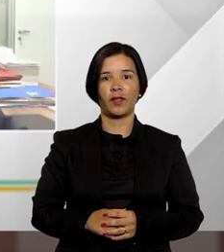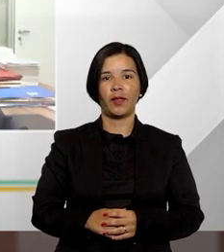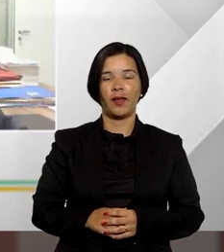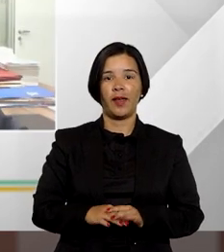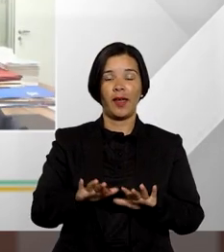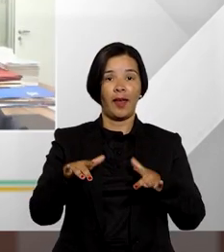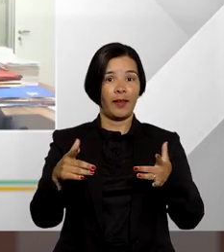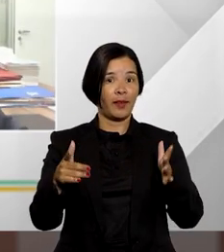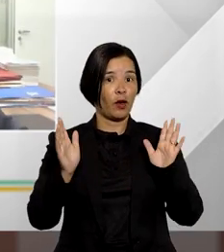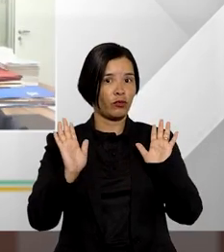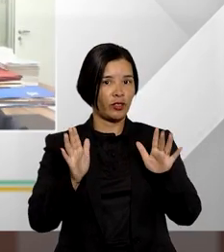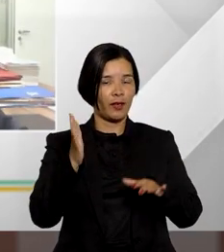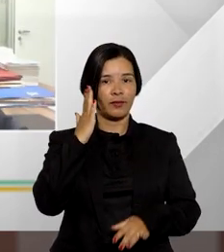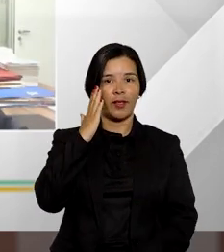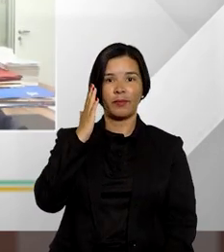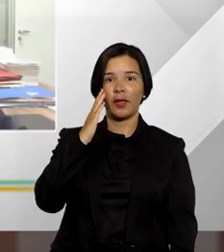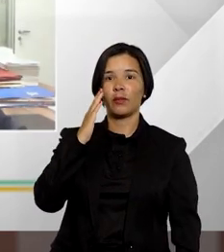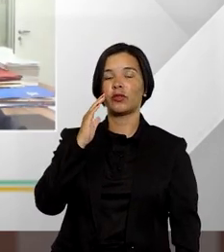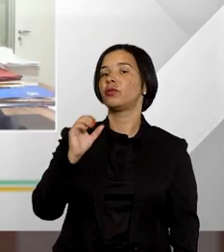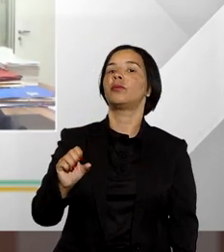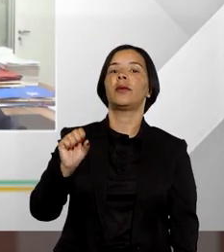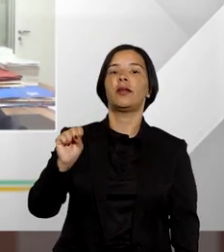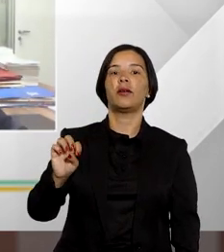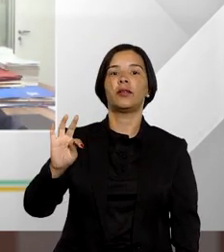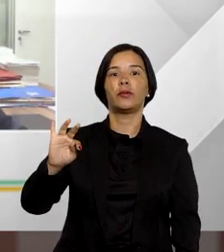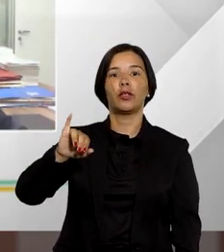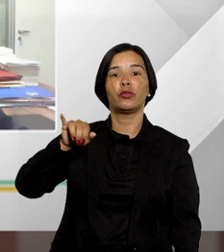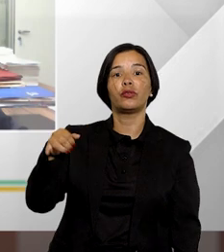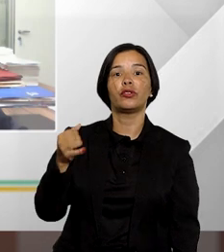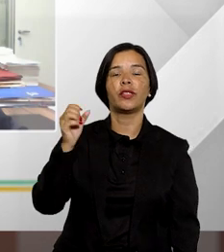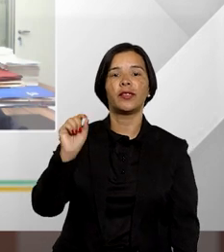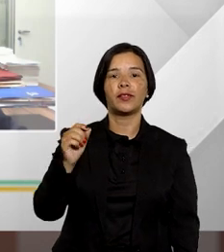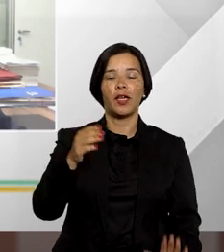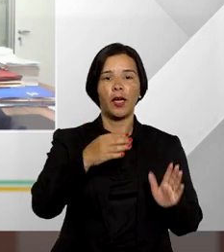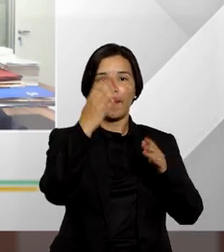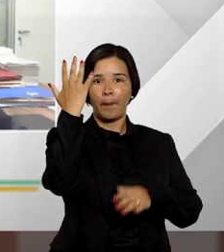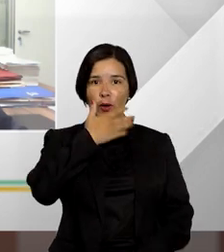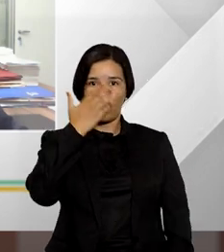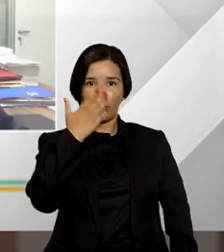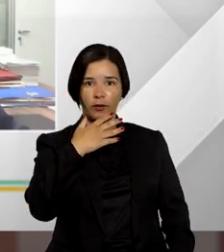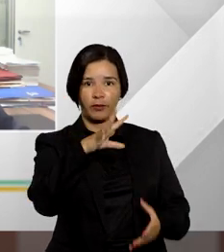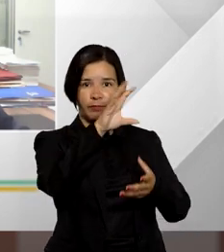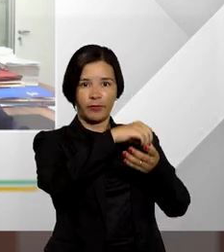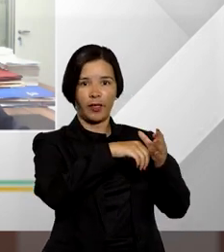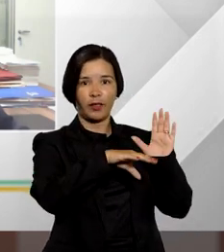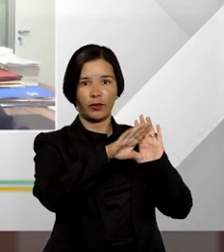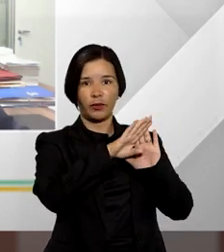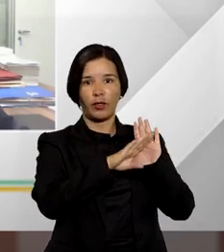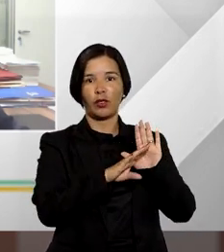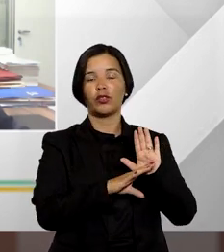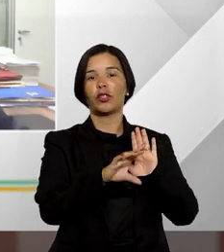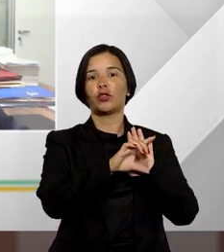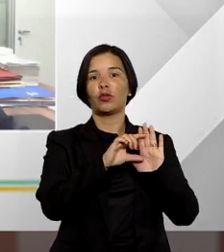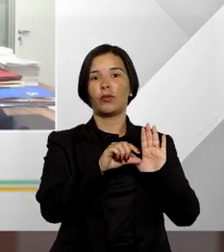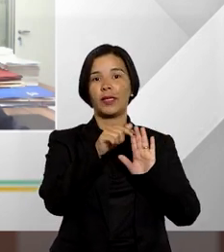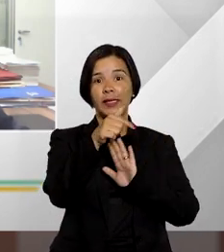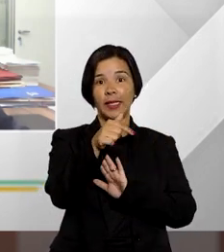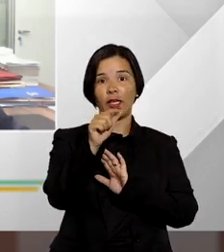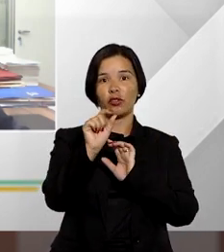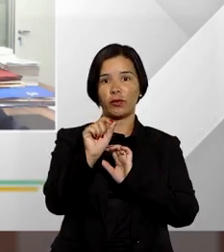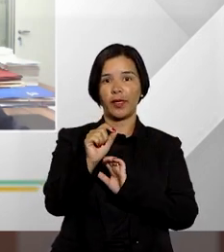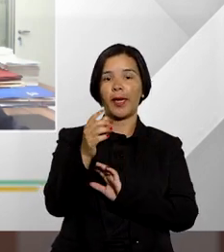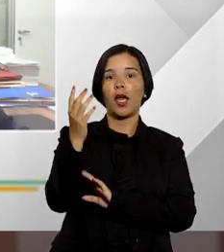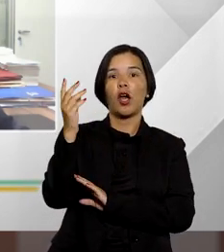como a gente já sabe o superior tribunal de justiça não revê fatos e provas e isso é disposto na nossa súmula 7 mas na